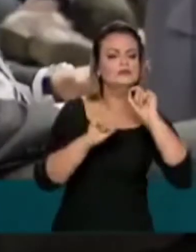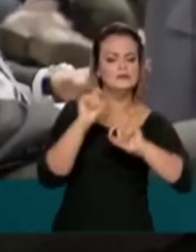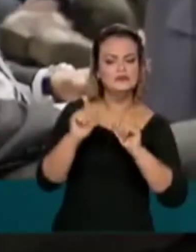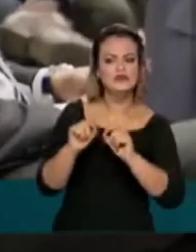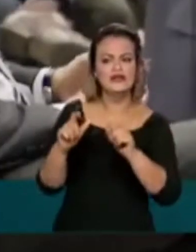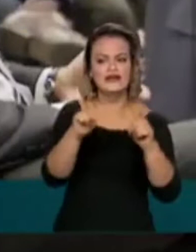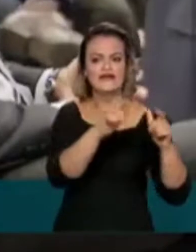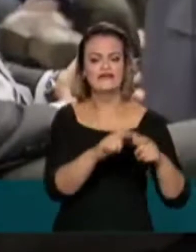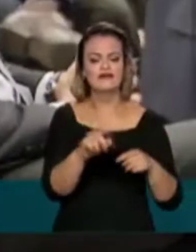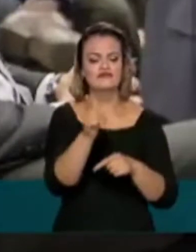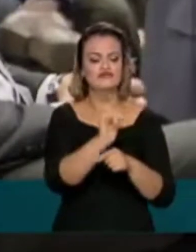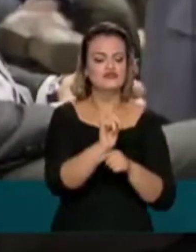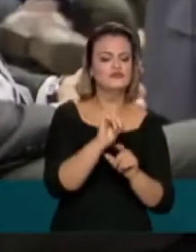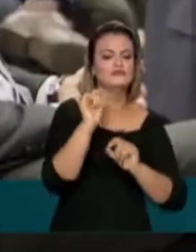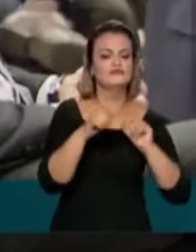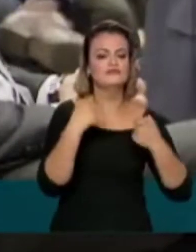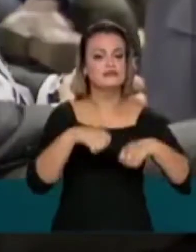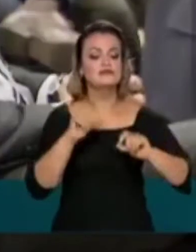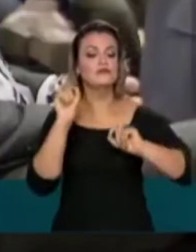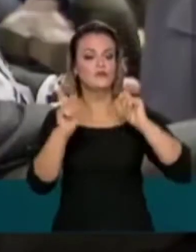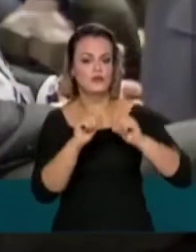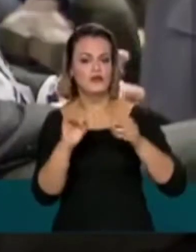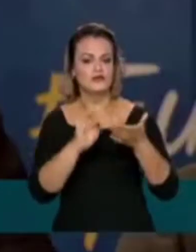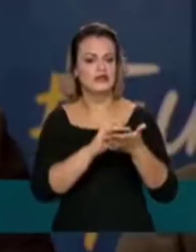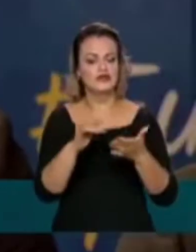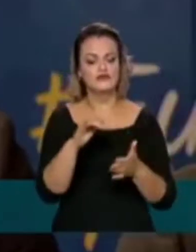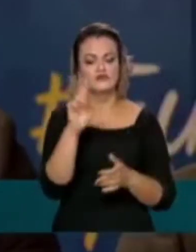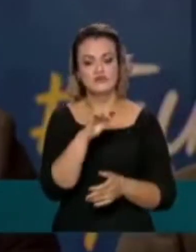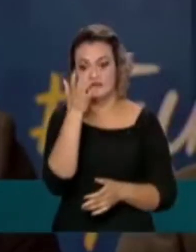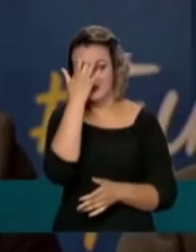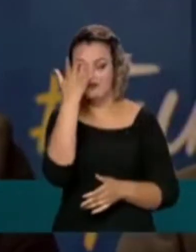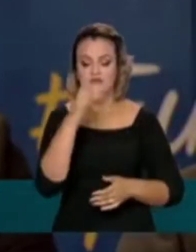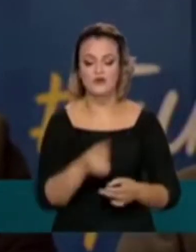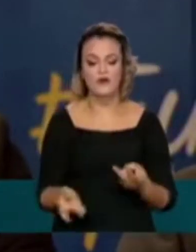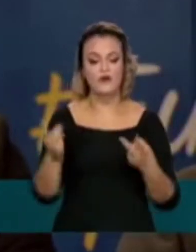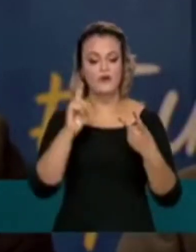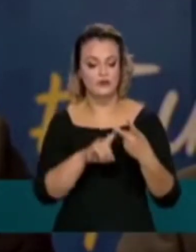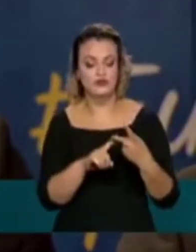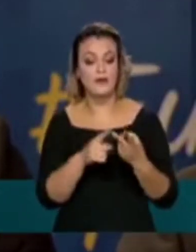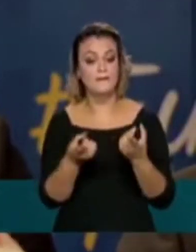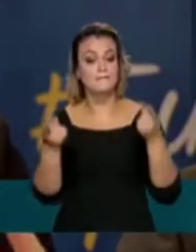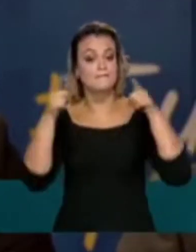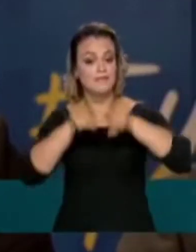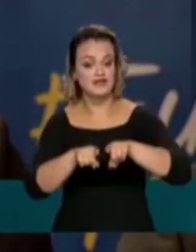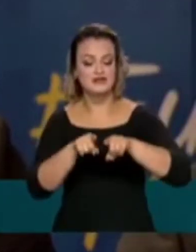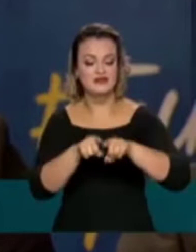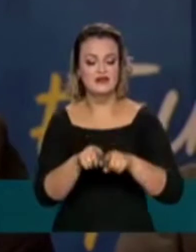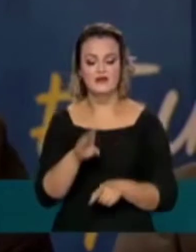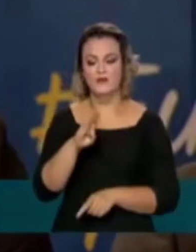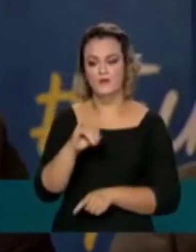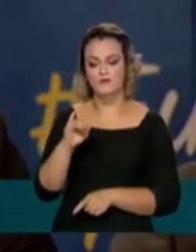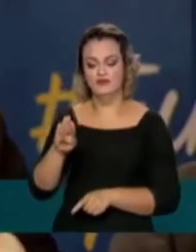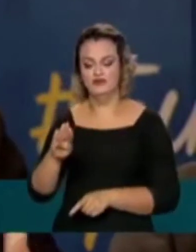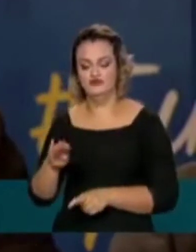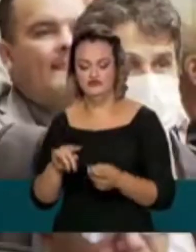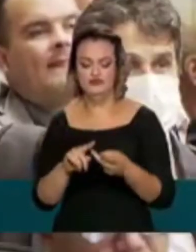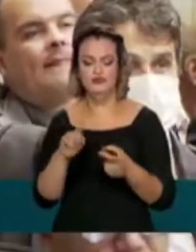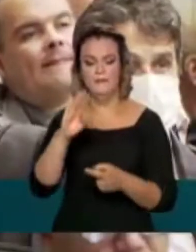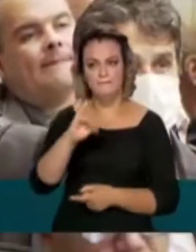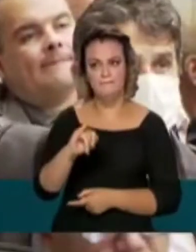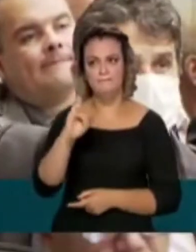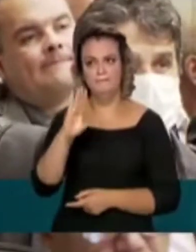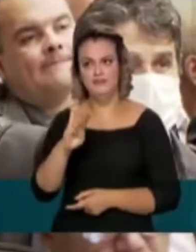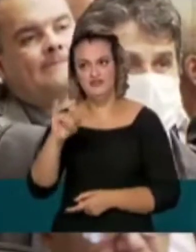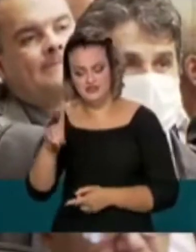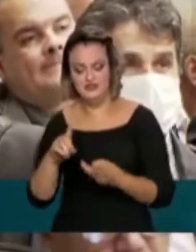cada gestor implementar a agenda digital. A outra é uma parceria com o BID e o BNDES, para